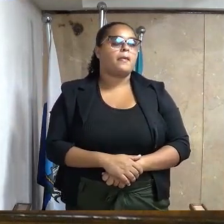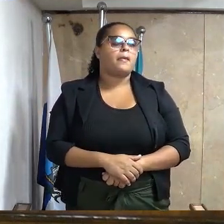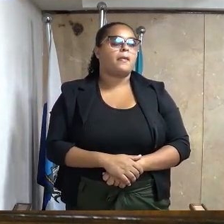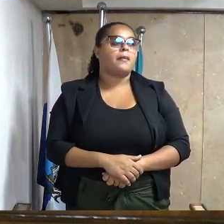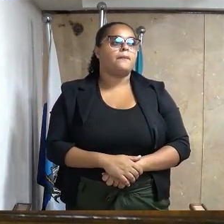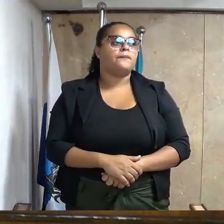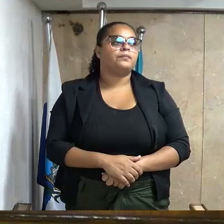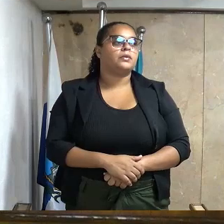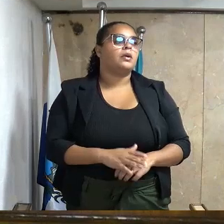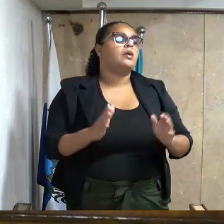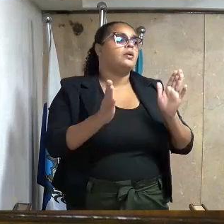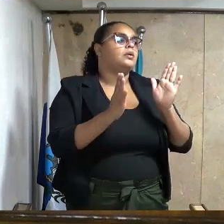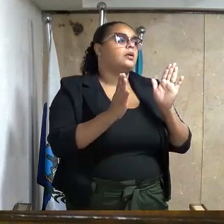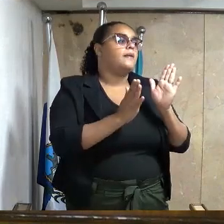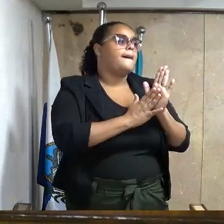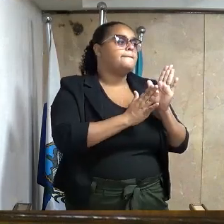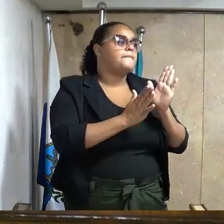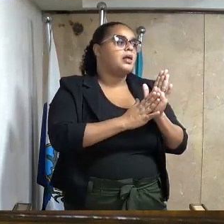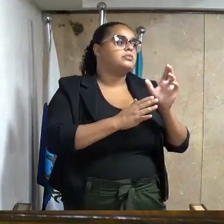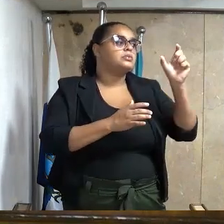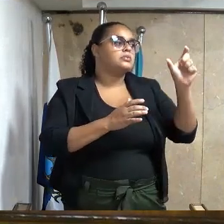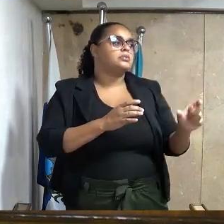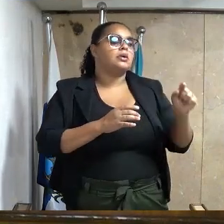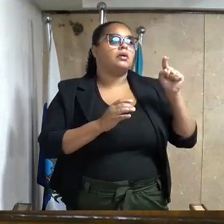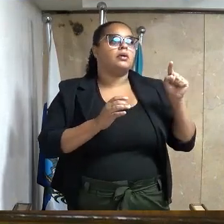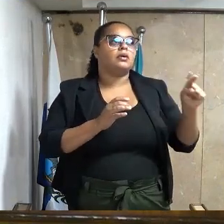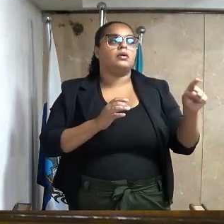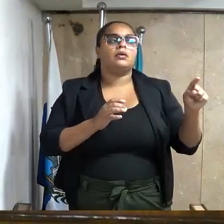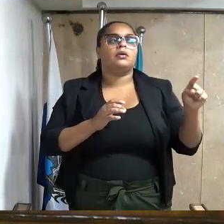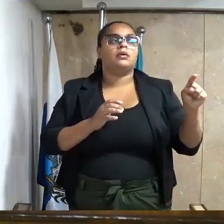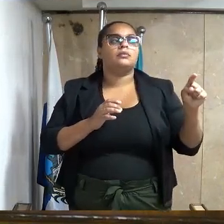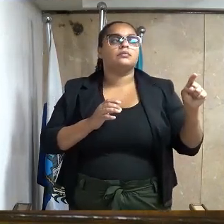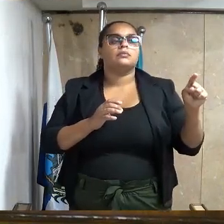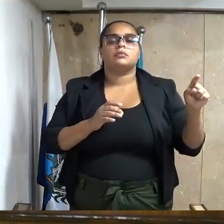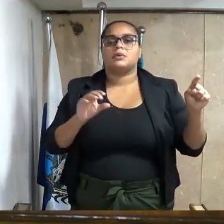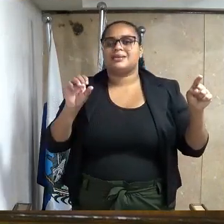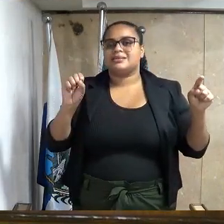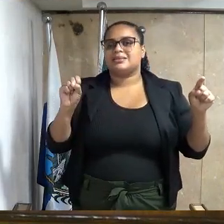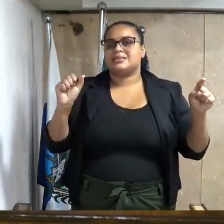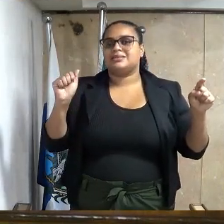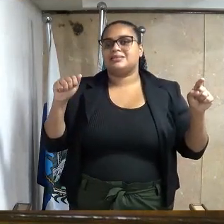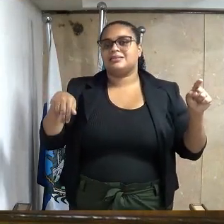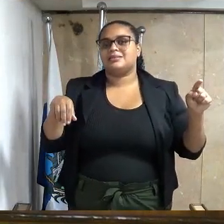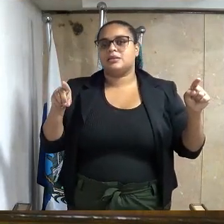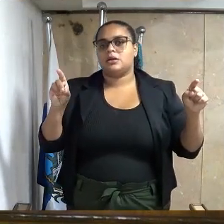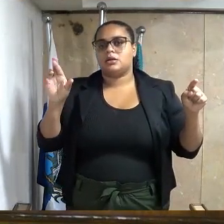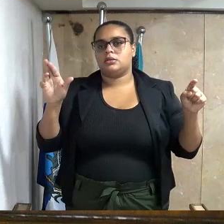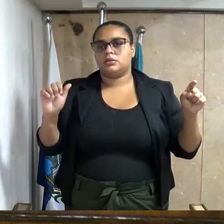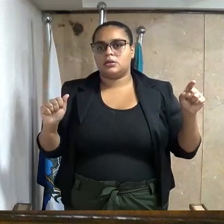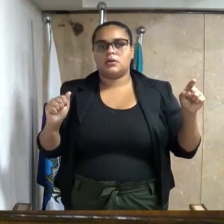consignando moção de aplausos à justíssima senhora Sandra Reis dos Santos,